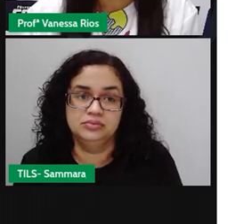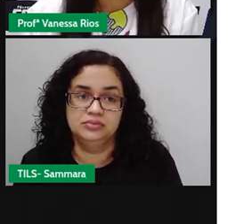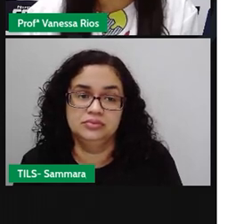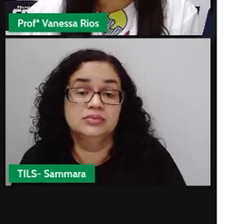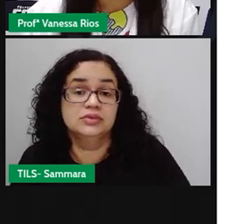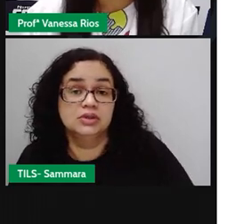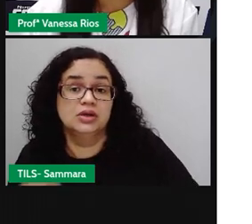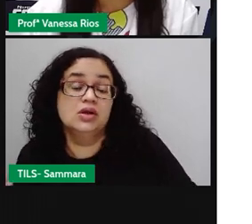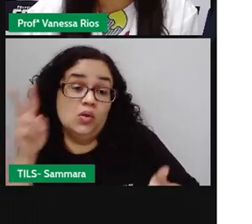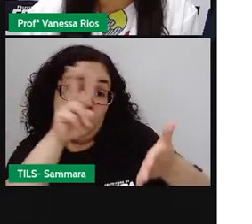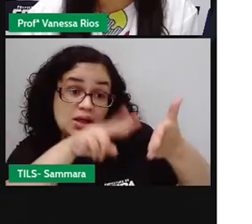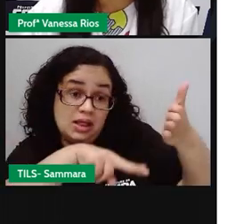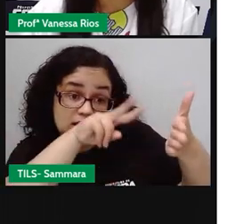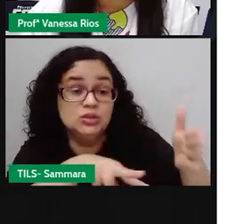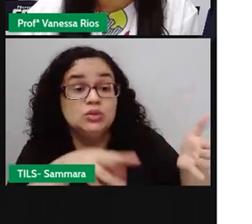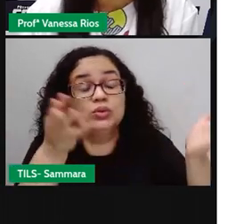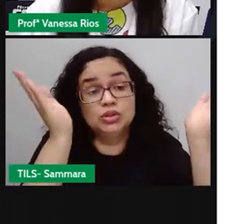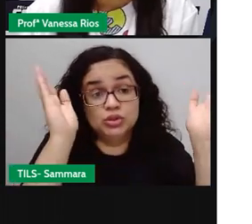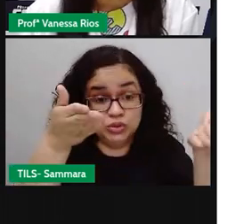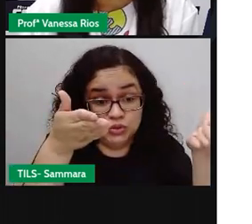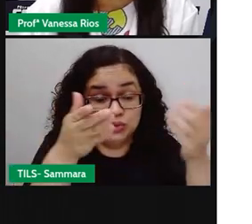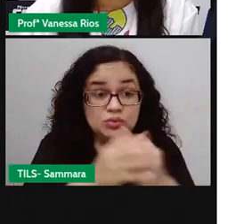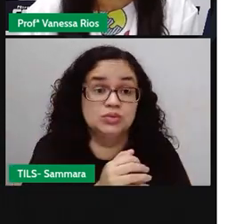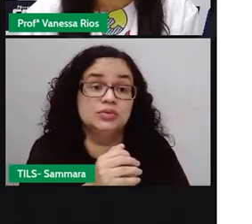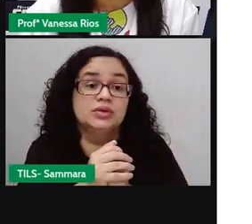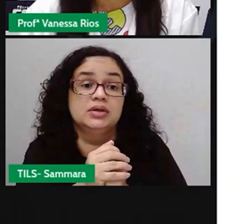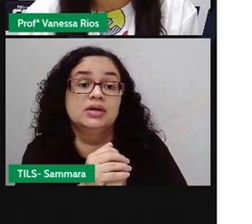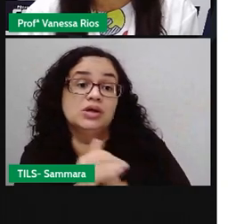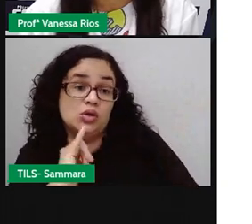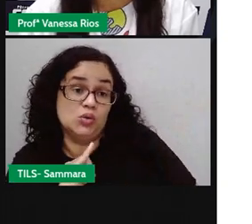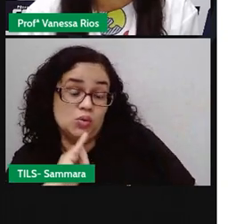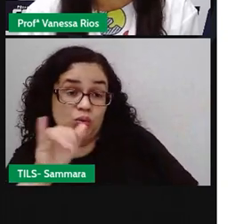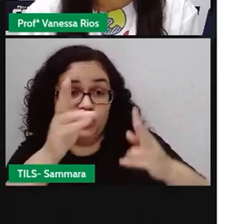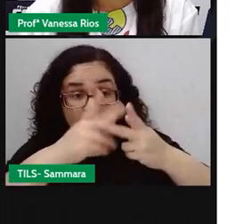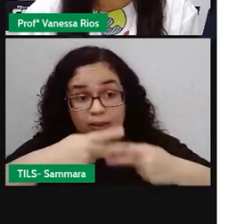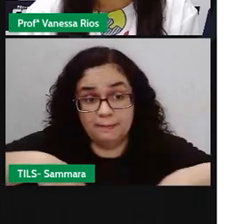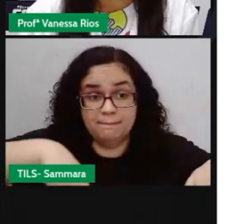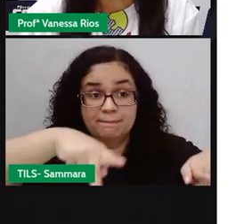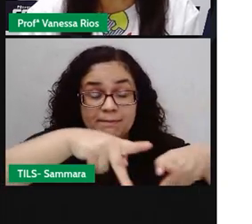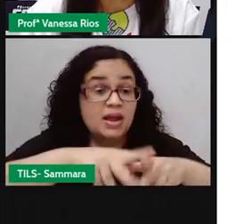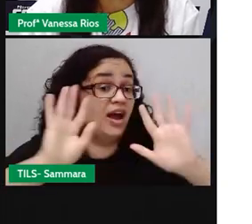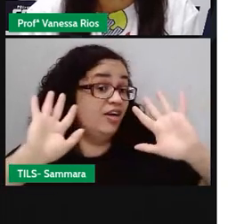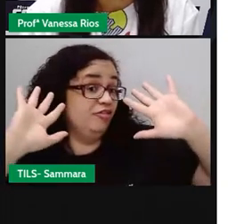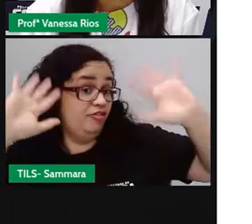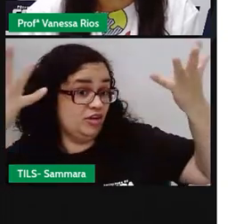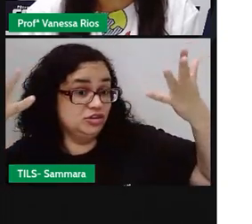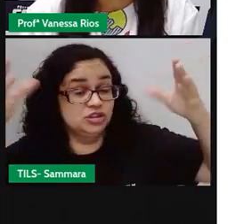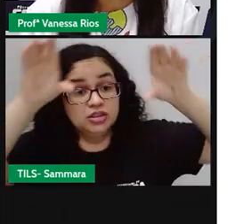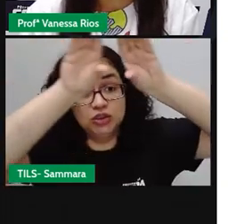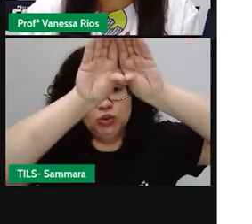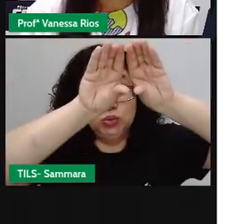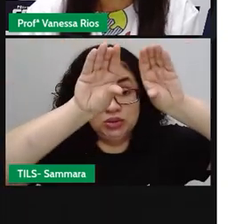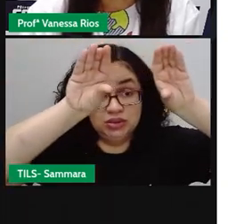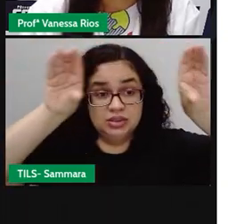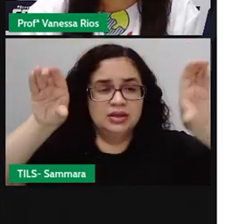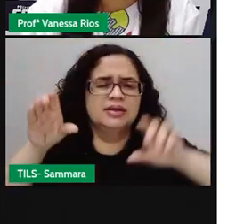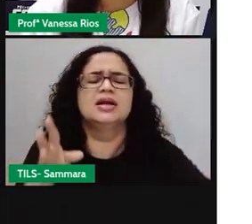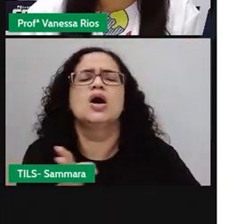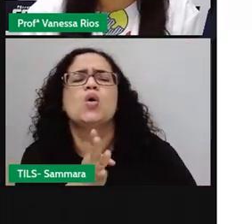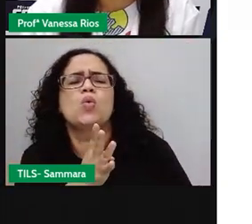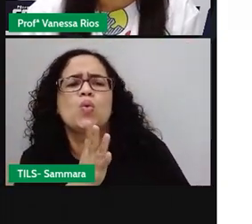Então, a nossa leitura de hoje é com o conto popular A Festa no Céu. É um conto bastante